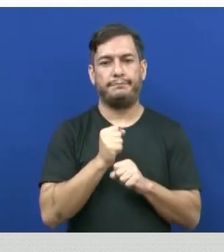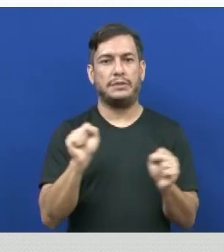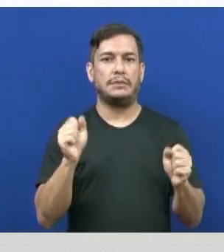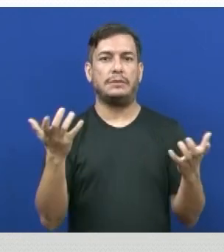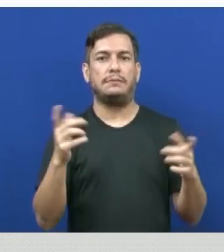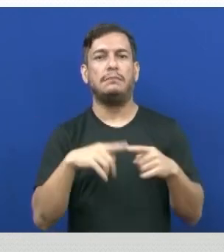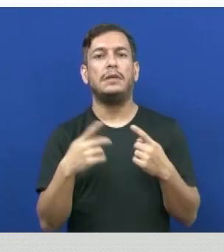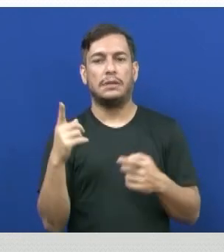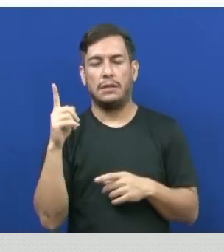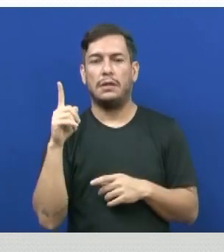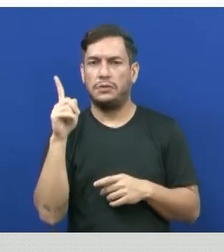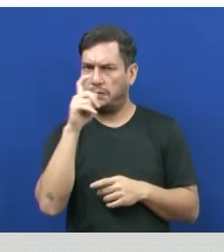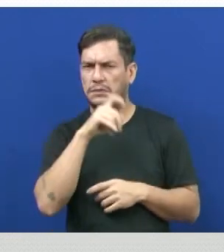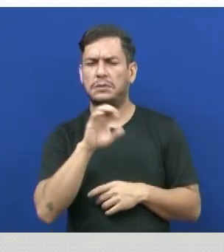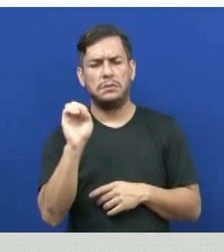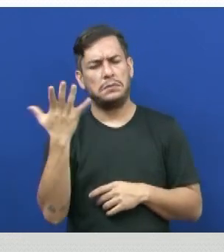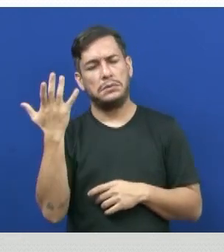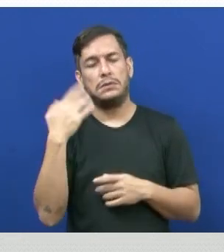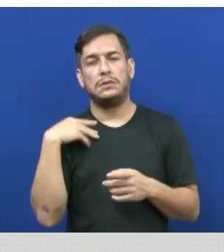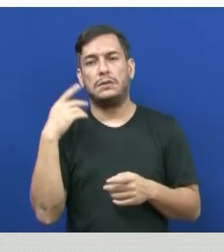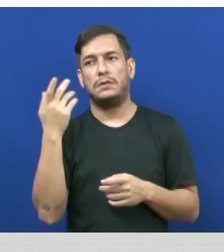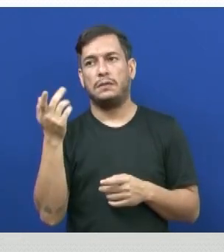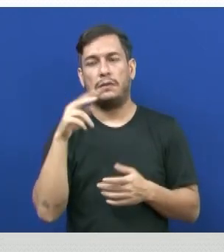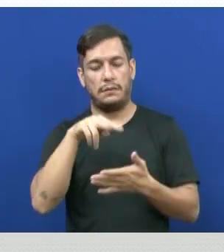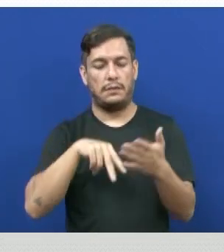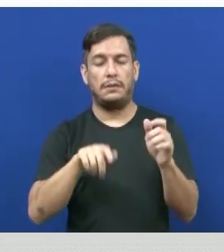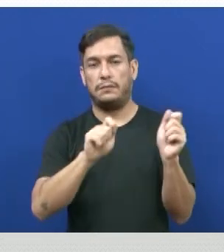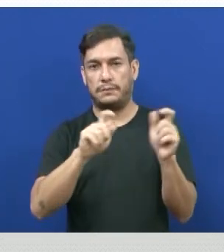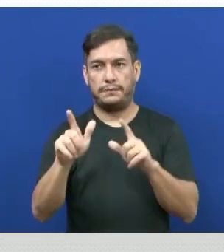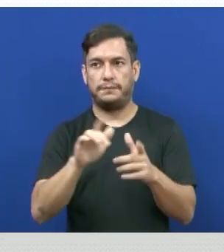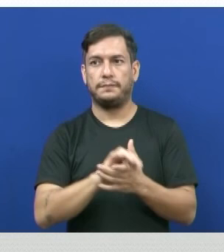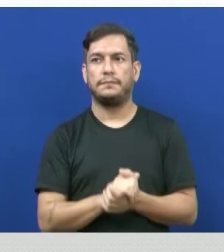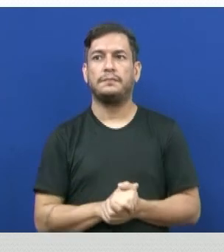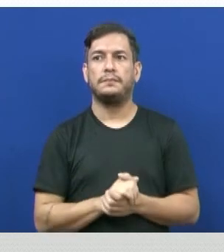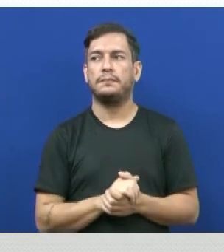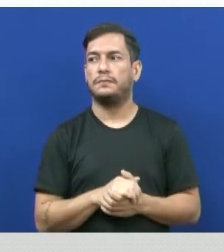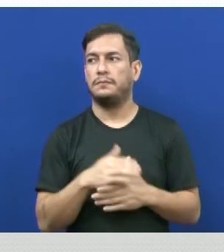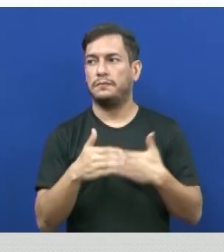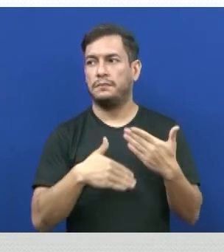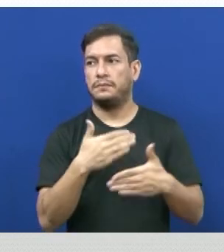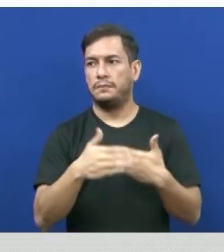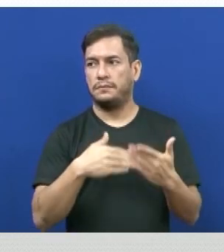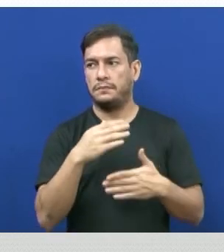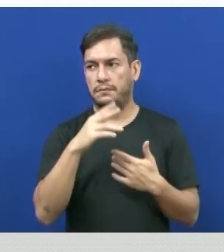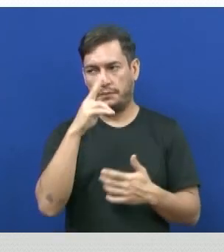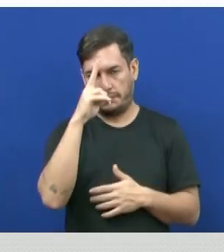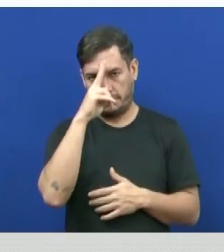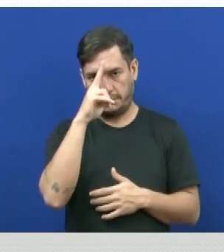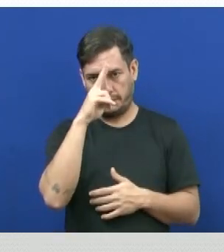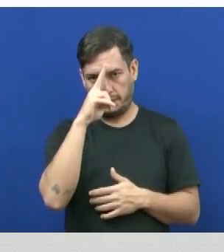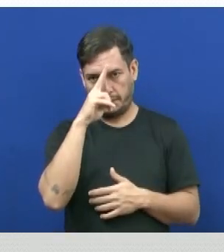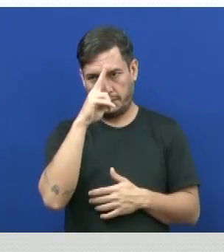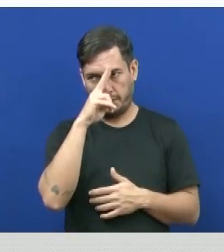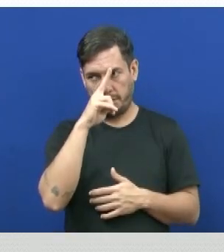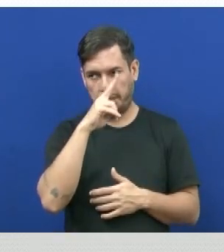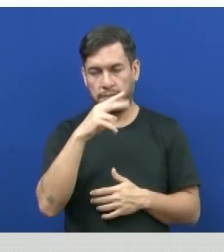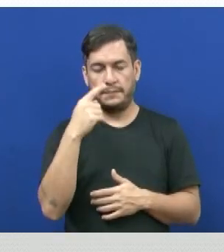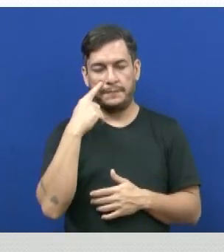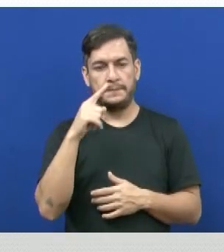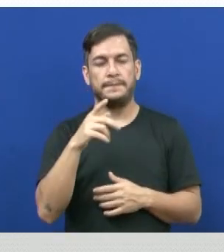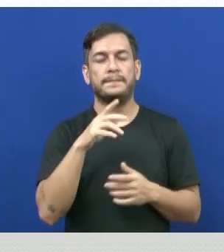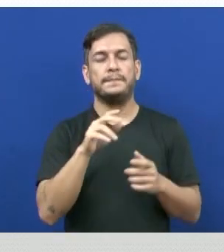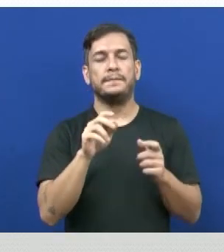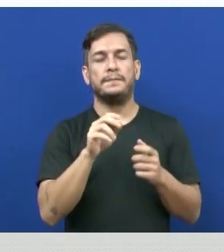também é muito difícil de acontecer. Vamos ler aqui o que está no slide. Ao longo da história, recebemos a contribuição de várias